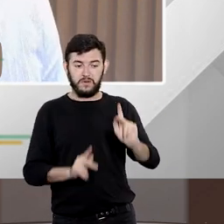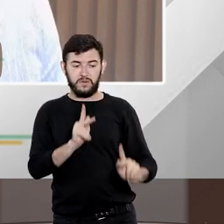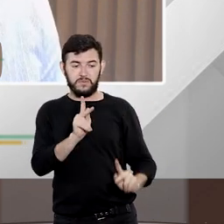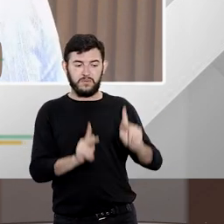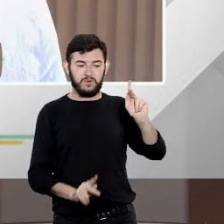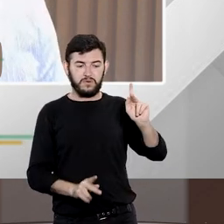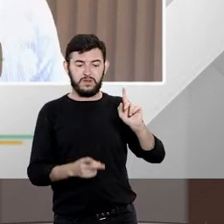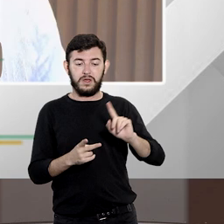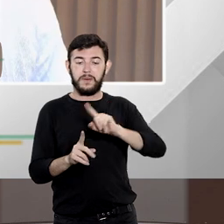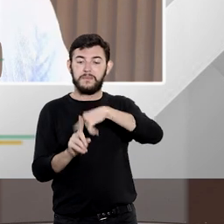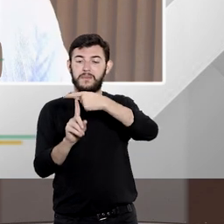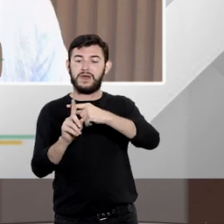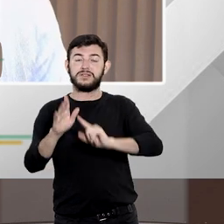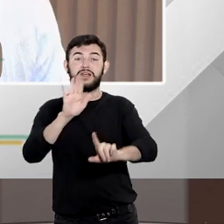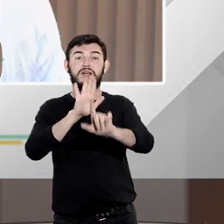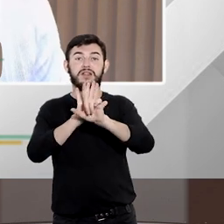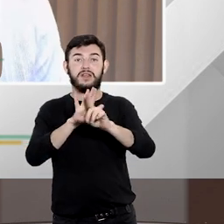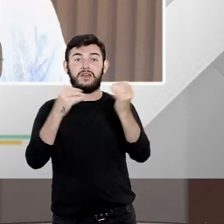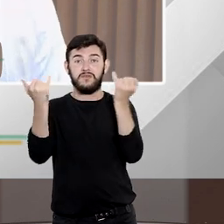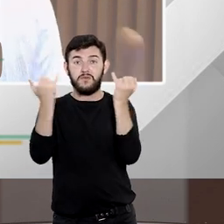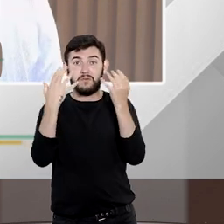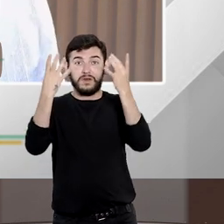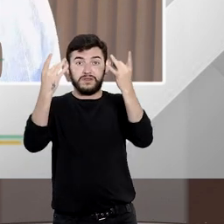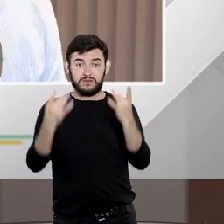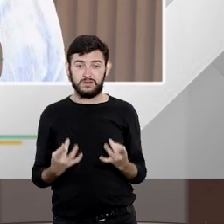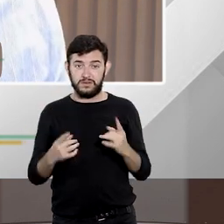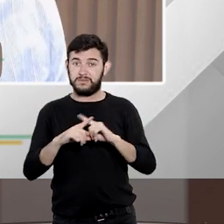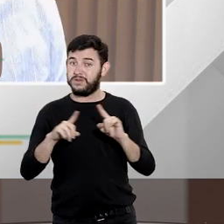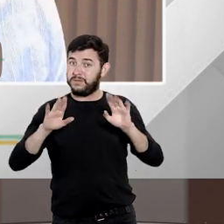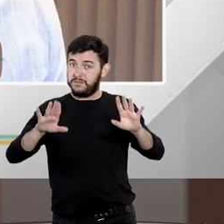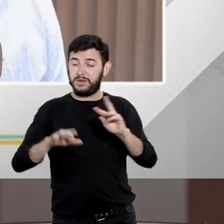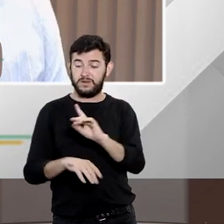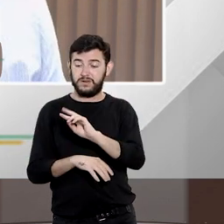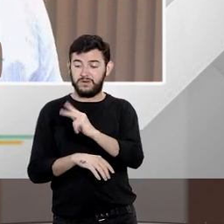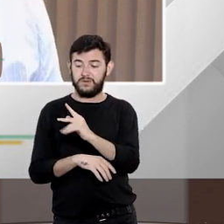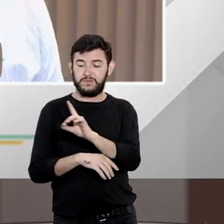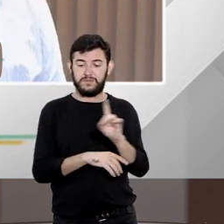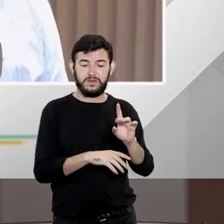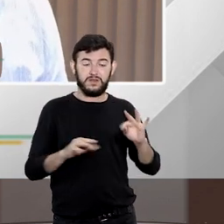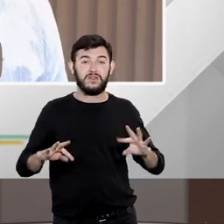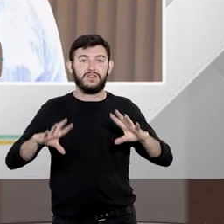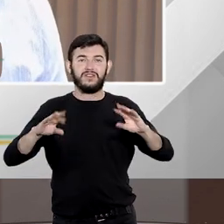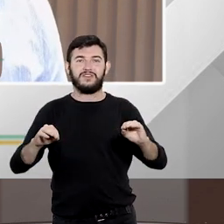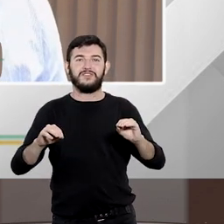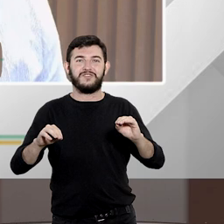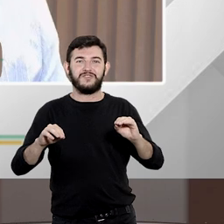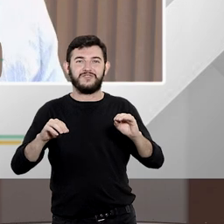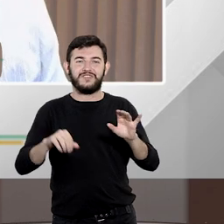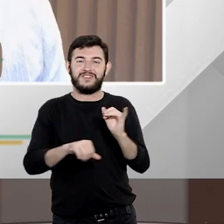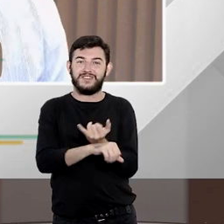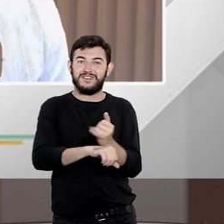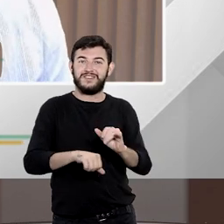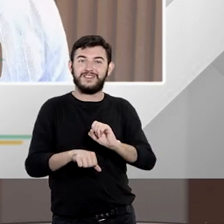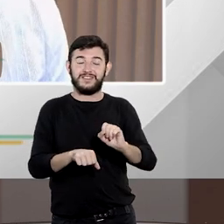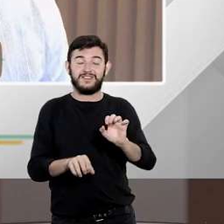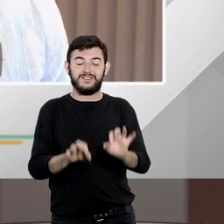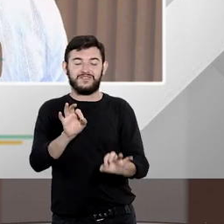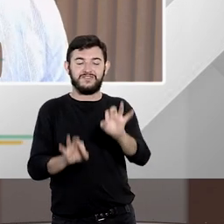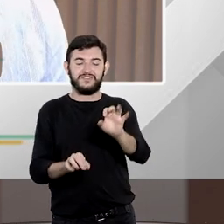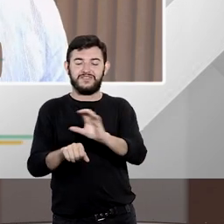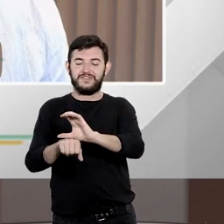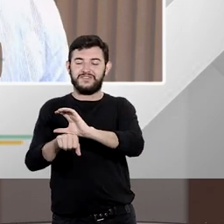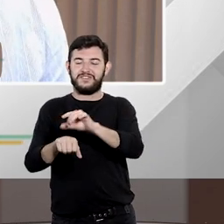de acesso à informação então eu diria que o habeas data de todos os remédios jurídicos condicionais que nós estamos tratando aqui nessa última